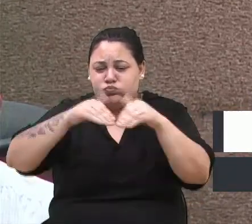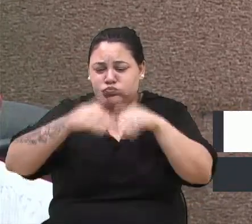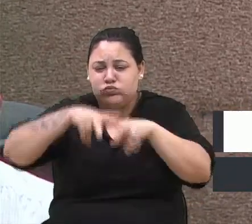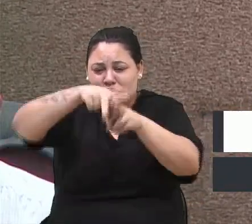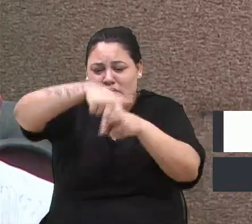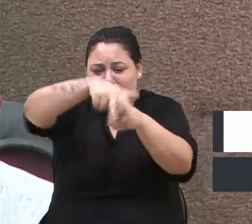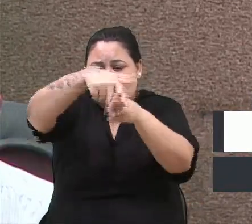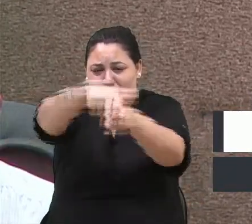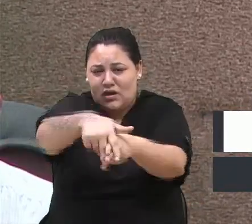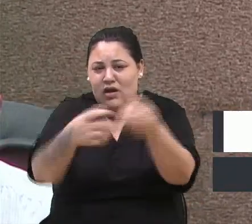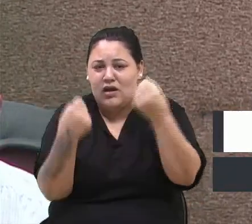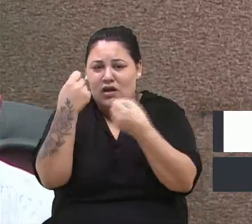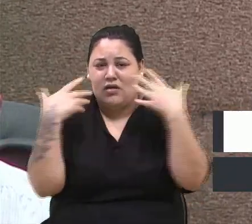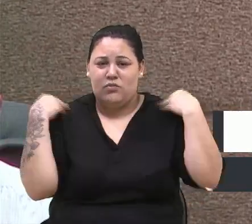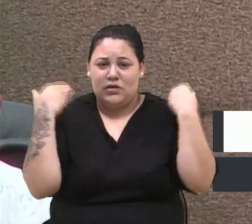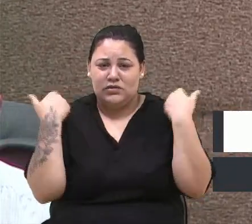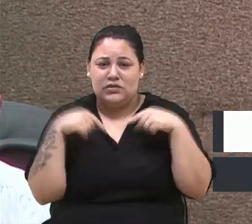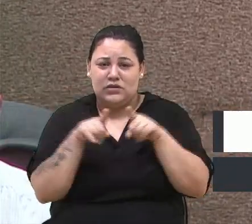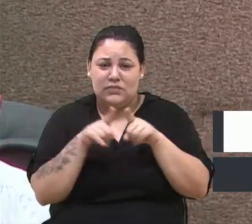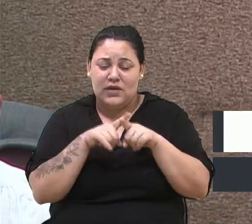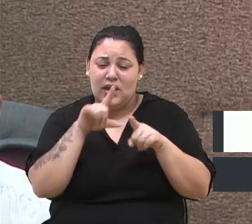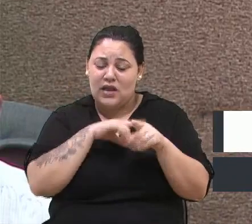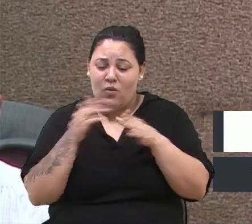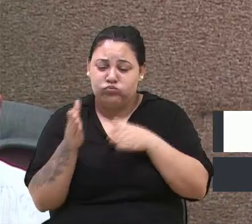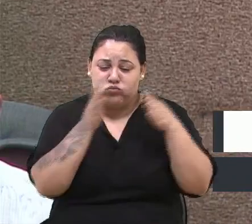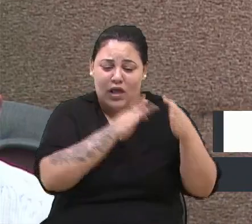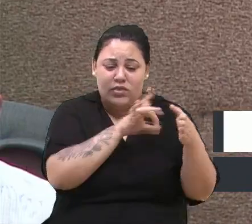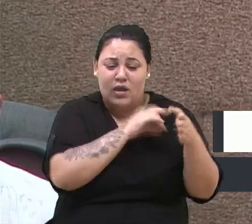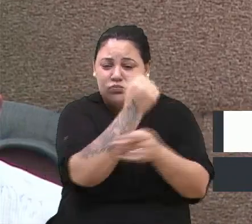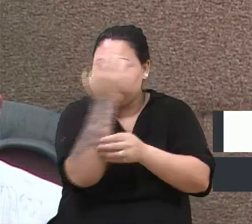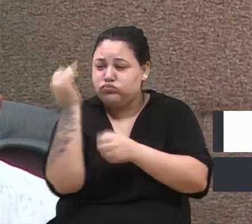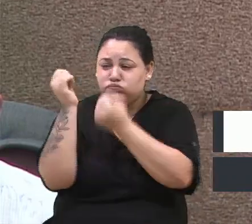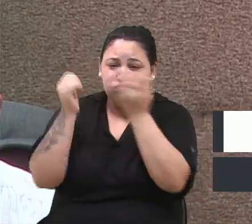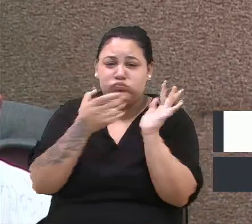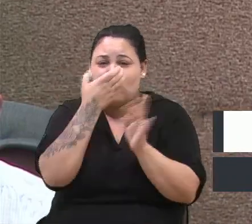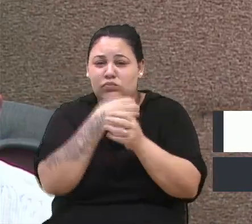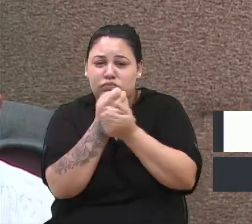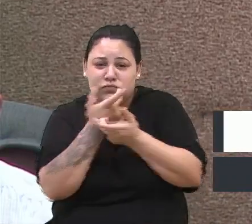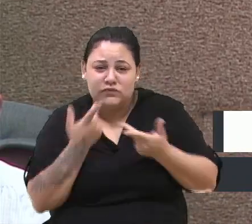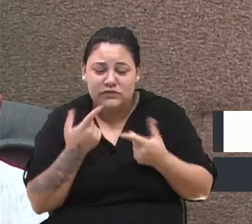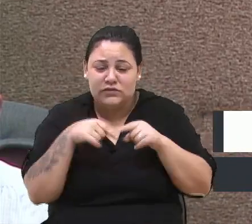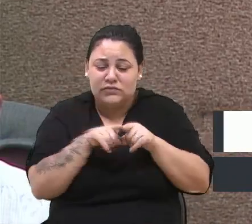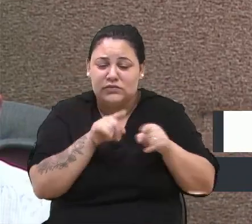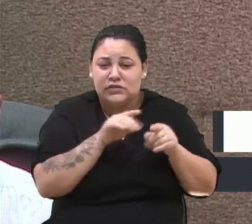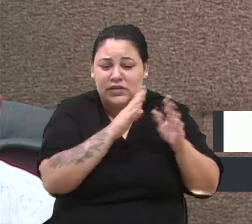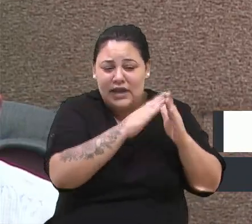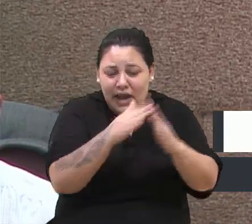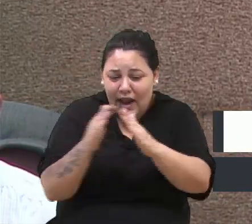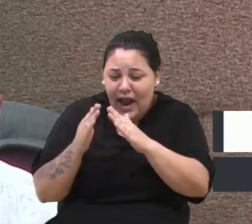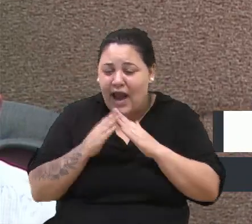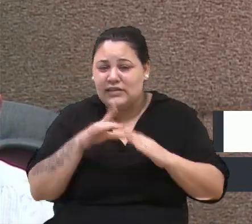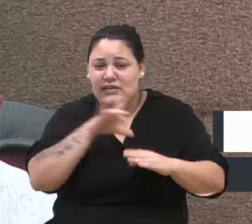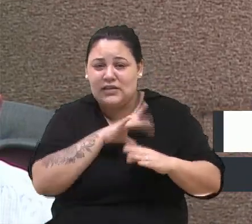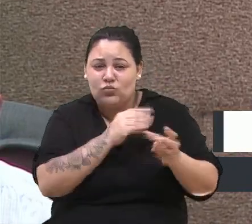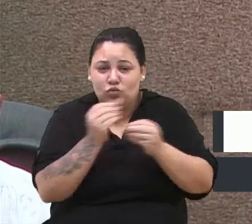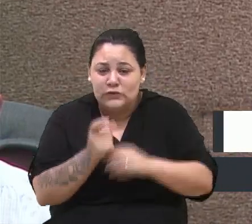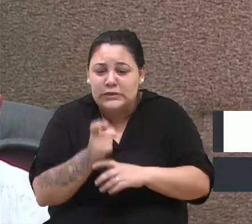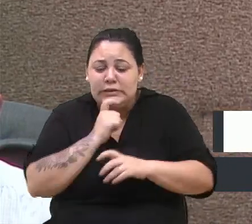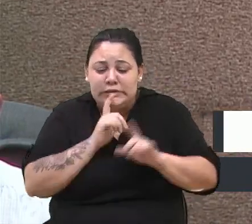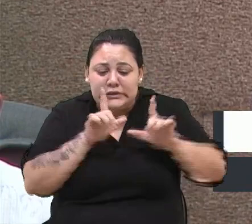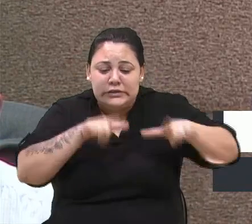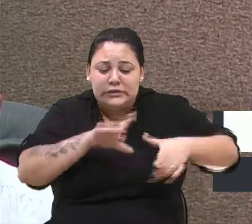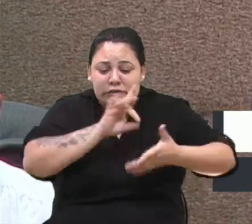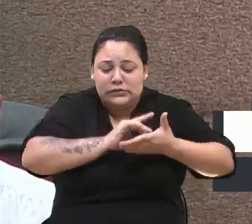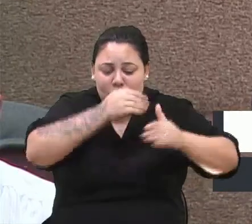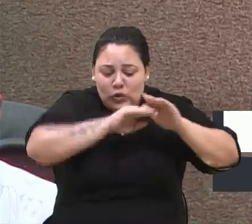caminhantes, além de ser ladeada por plantações de fruteiras, residências e câmaras frias. Em virtude disso,